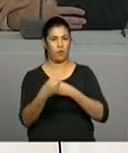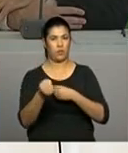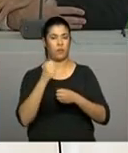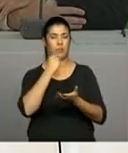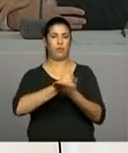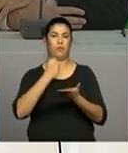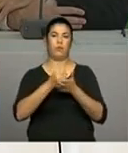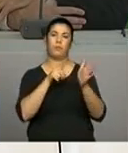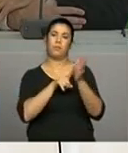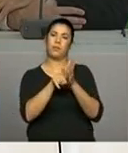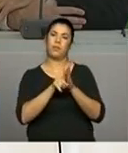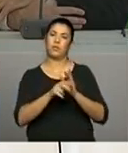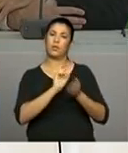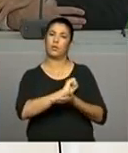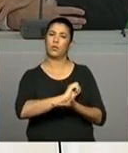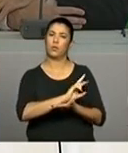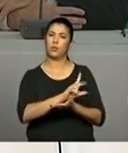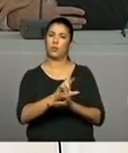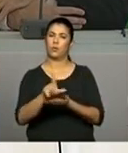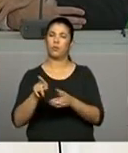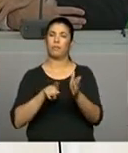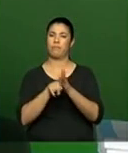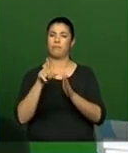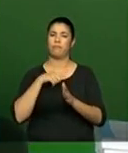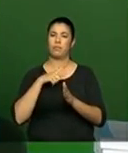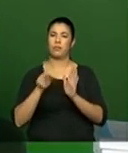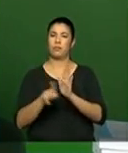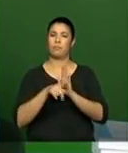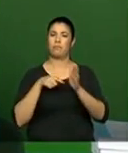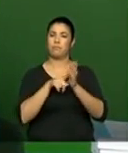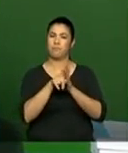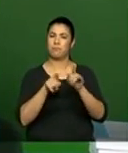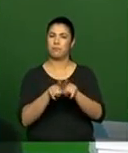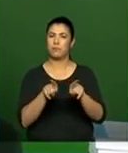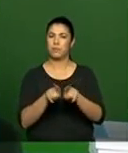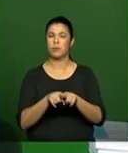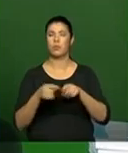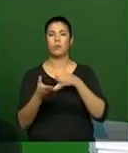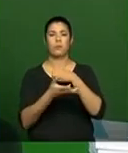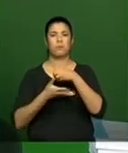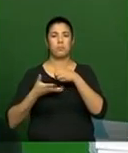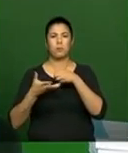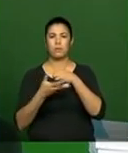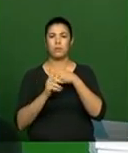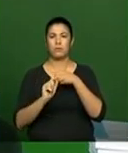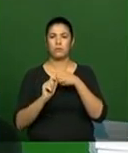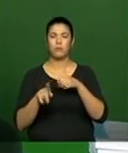contratação de pesquisa. Essa é uma das várias pesquisas que o Ibope faz para a gente. Ele faz pesquisas, basicamente,